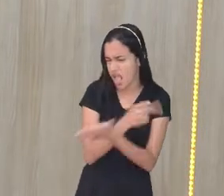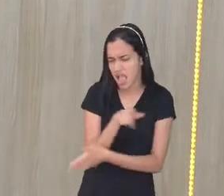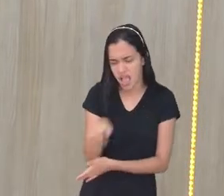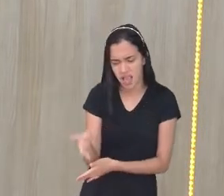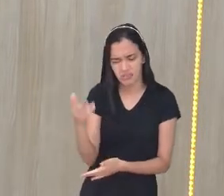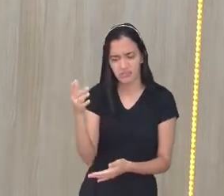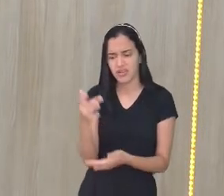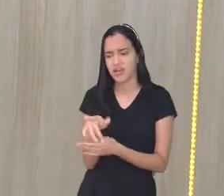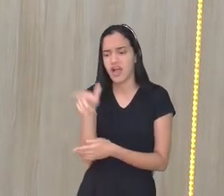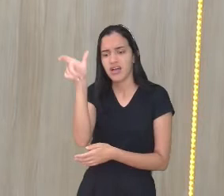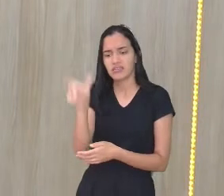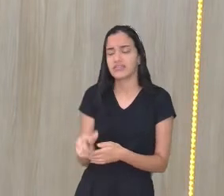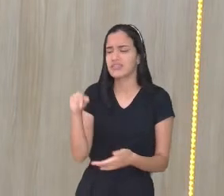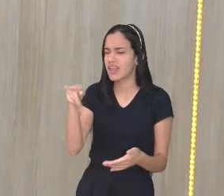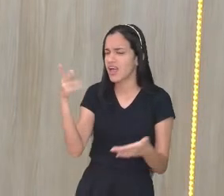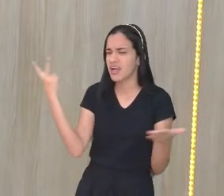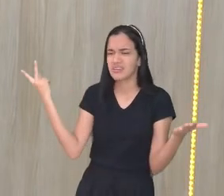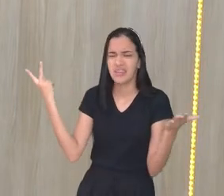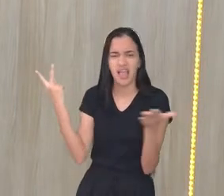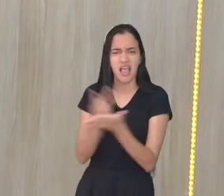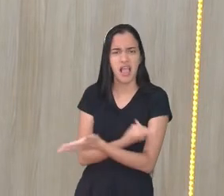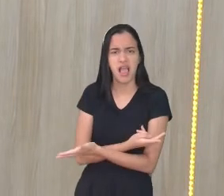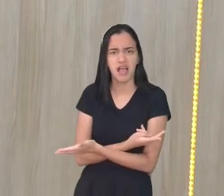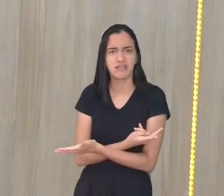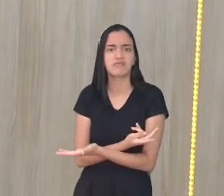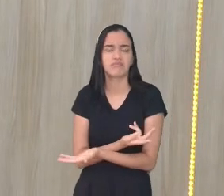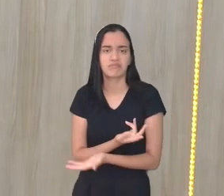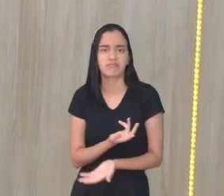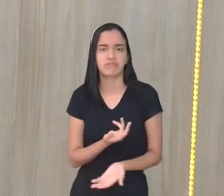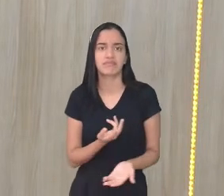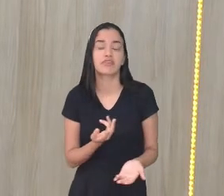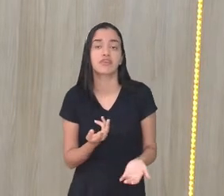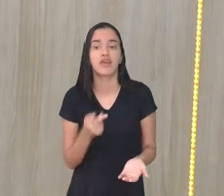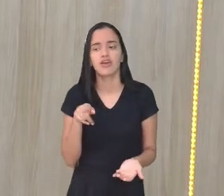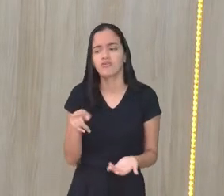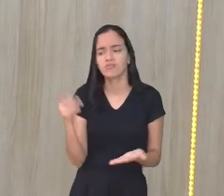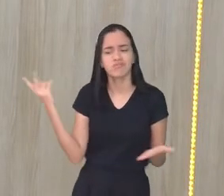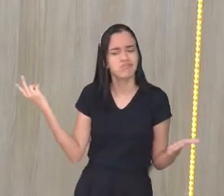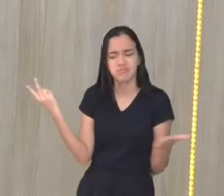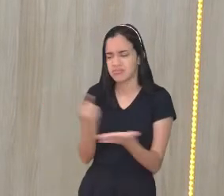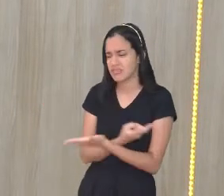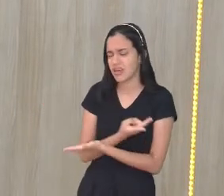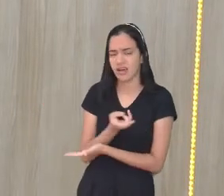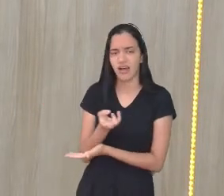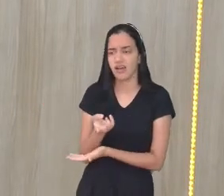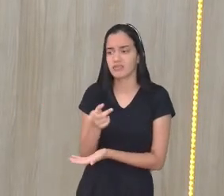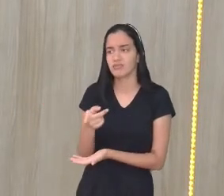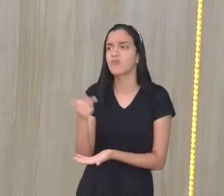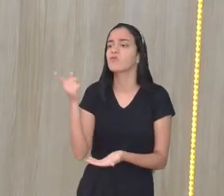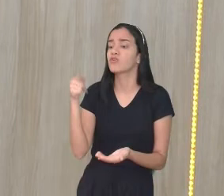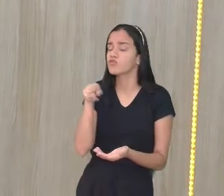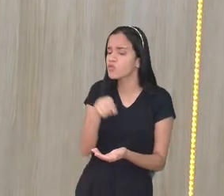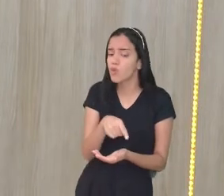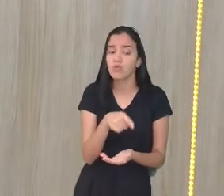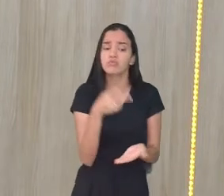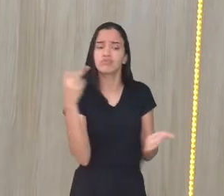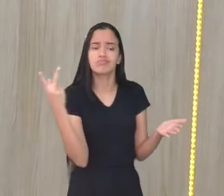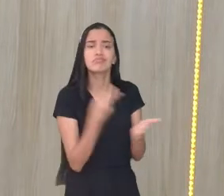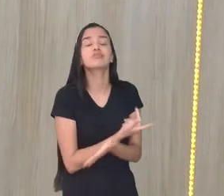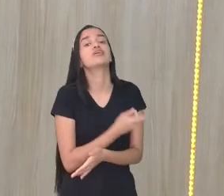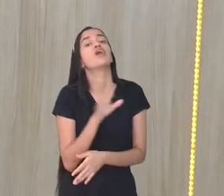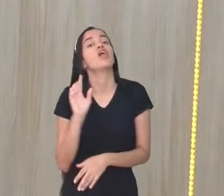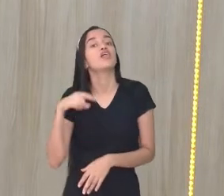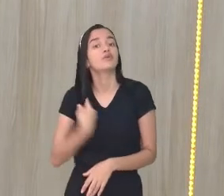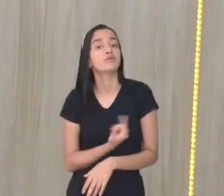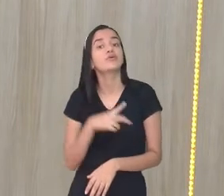você tá errado, você é assim, não tá, né? Linguagem coloquial. Você está errado, você está errada, não é? Escutamos